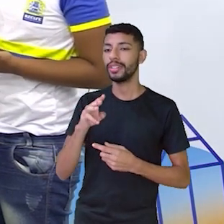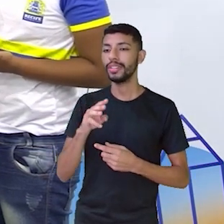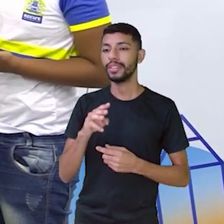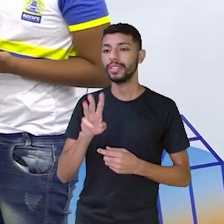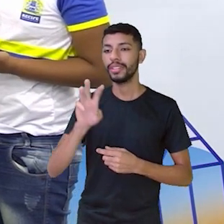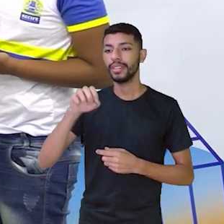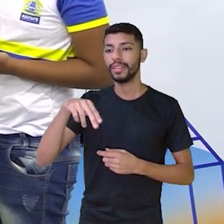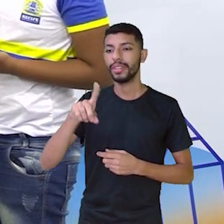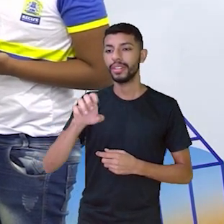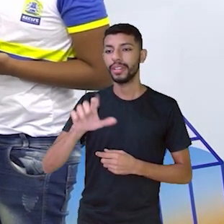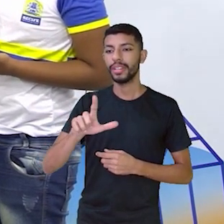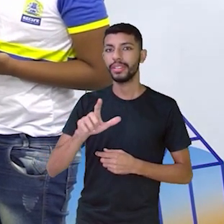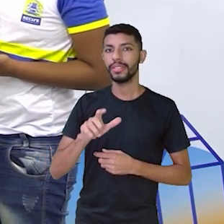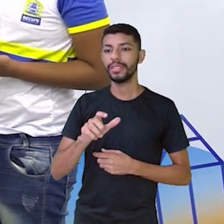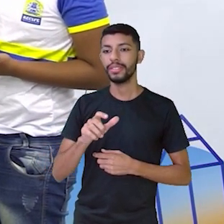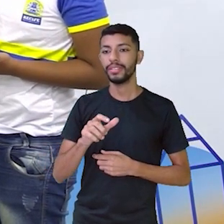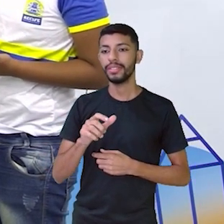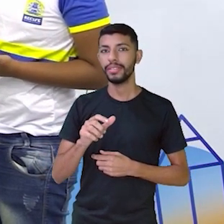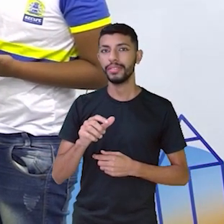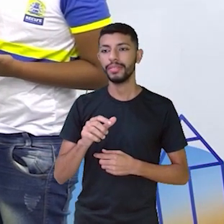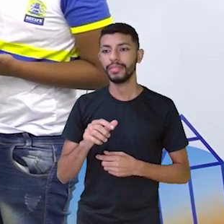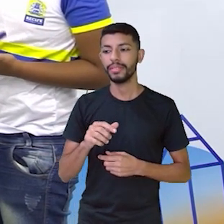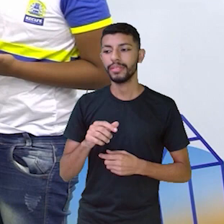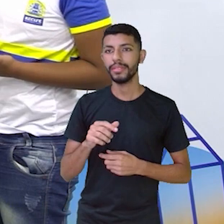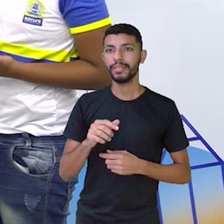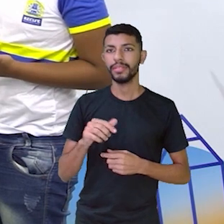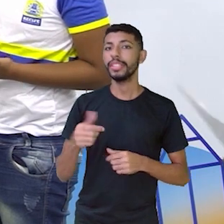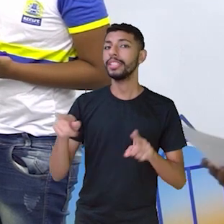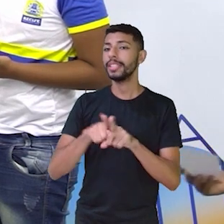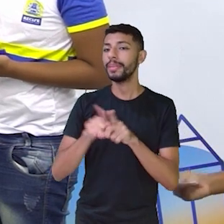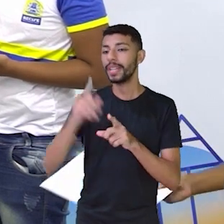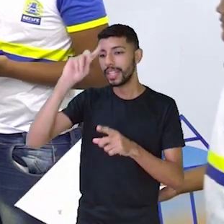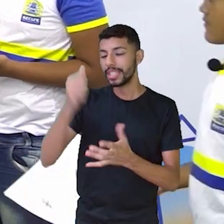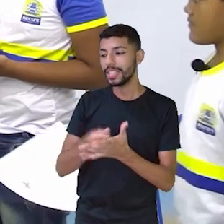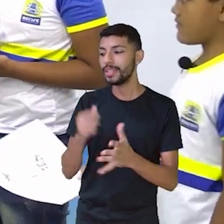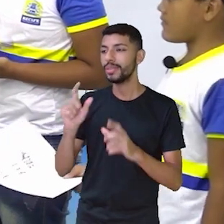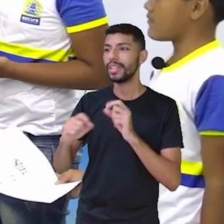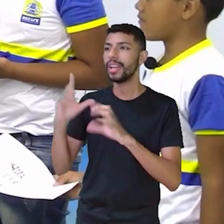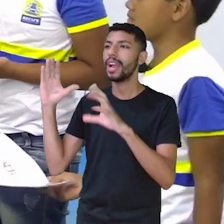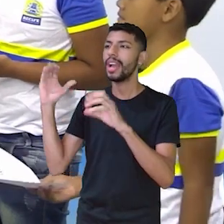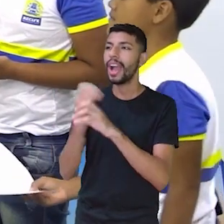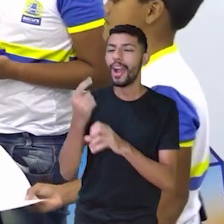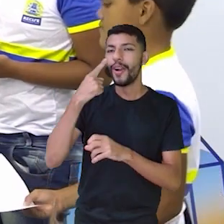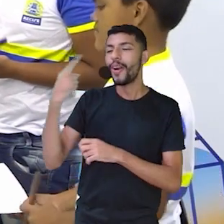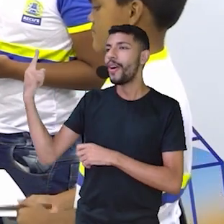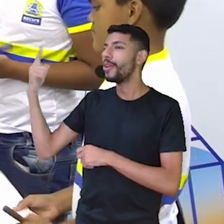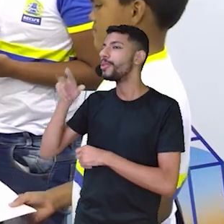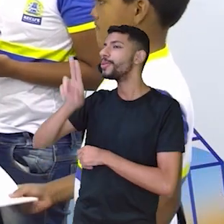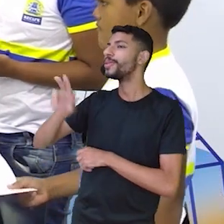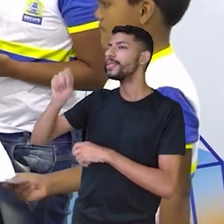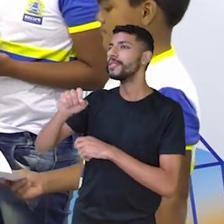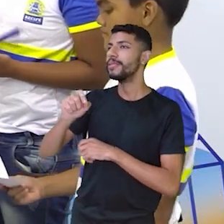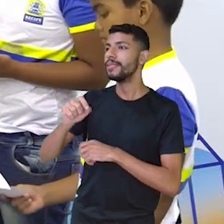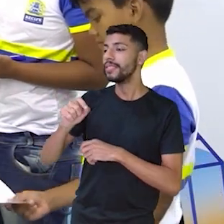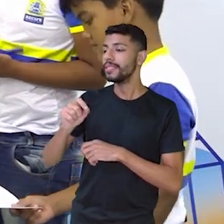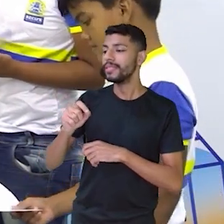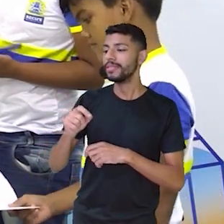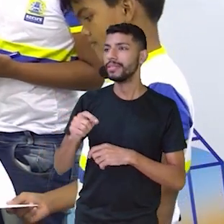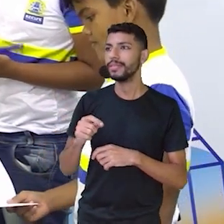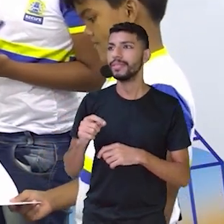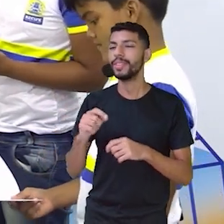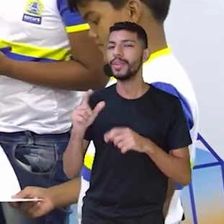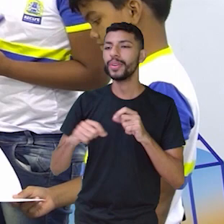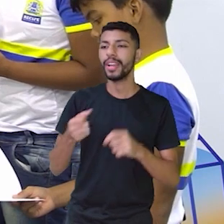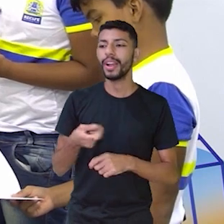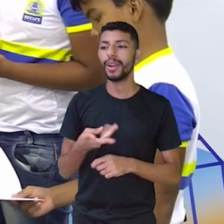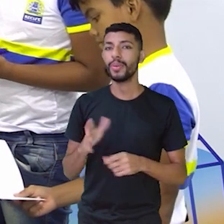ele já trouxe, ó. Ele também resolveu fazendo um cálculo, tá? Ele pegou aqui, ó, a maior quantidade,